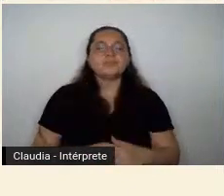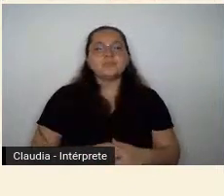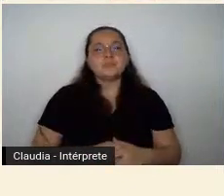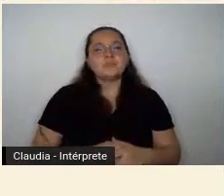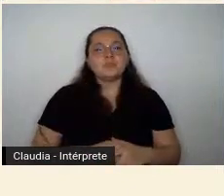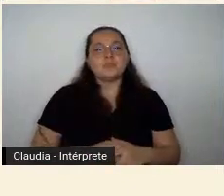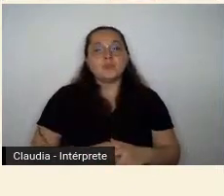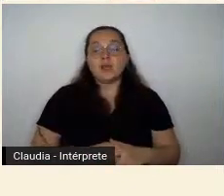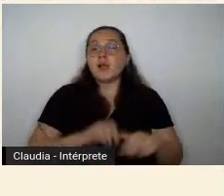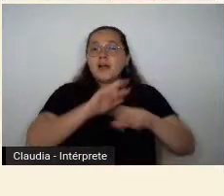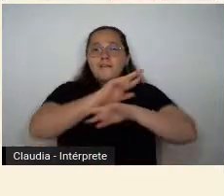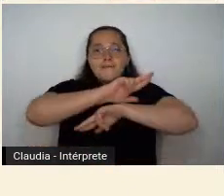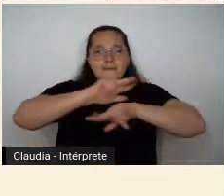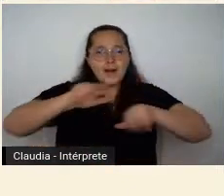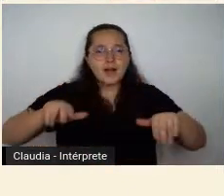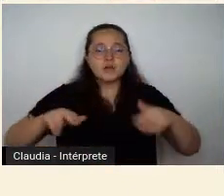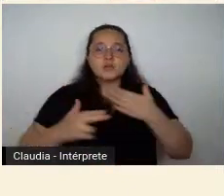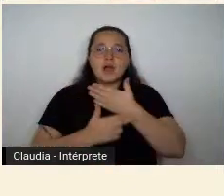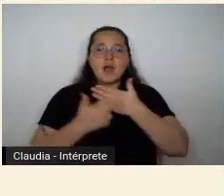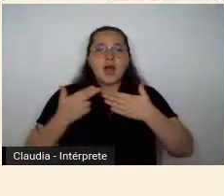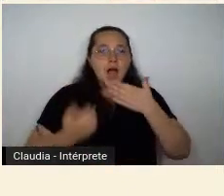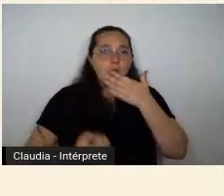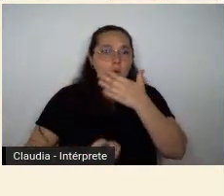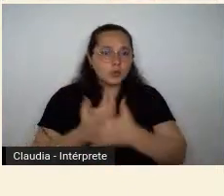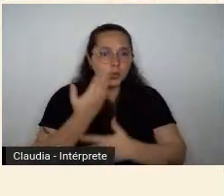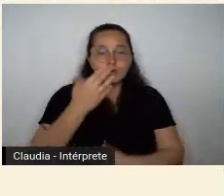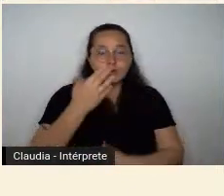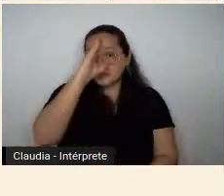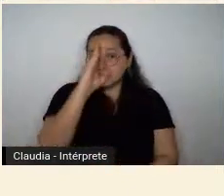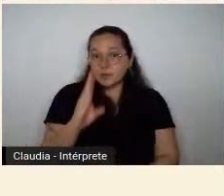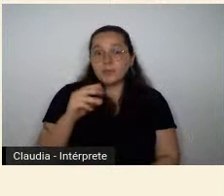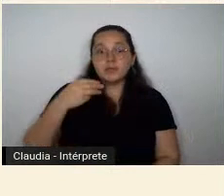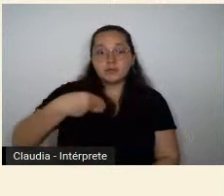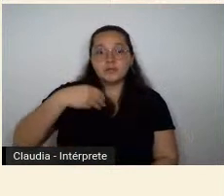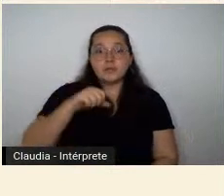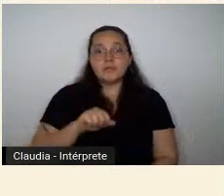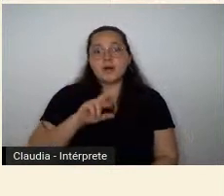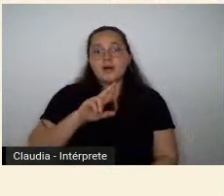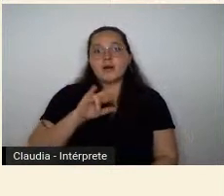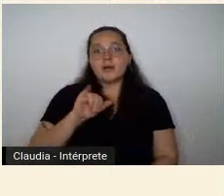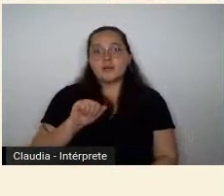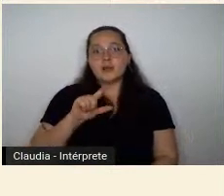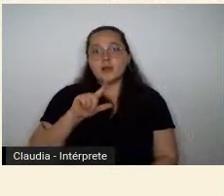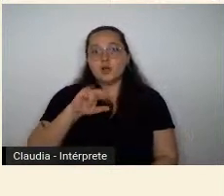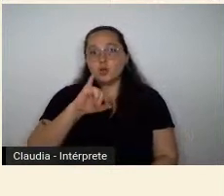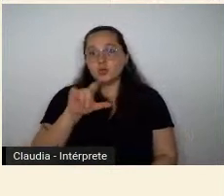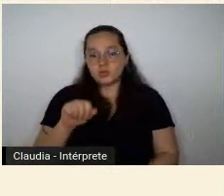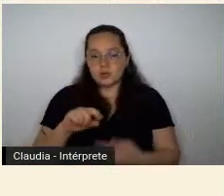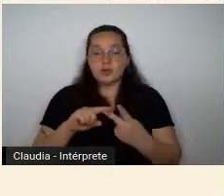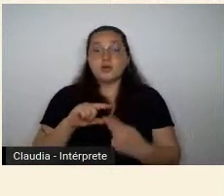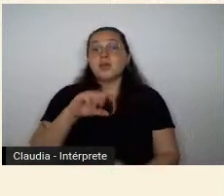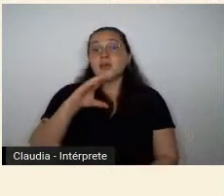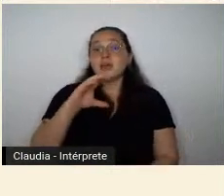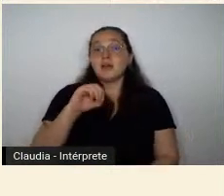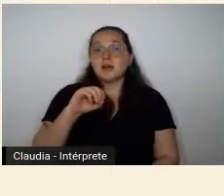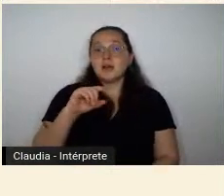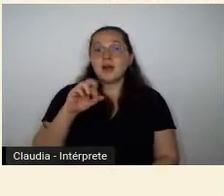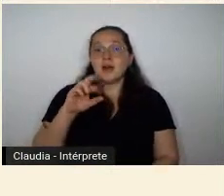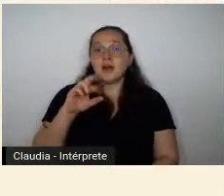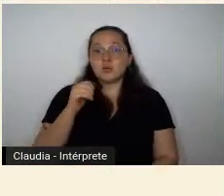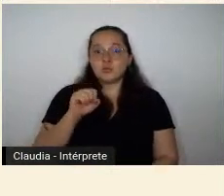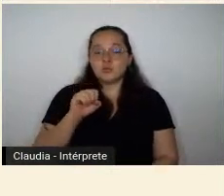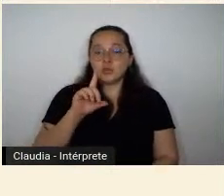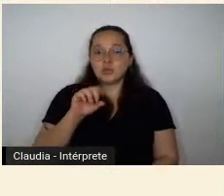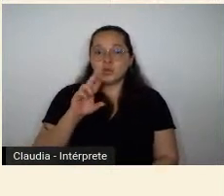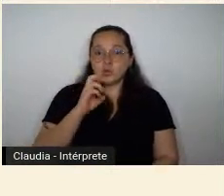Diversos autores, especialmente a professora Maria Lúcia Bueno e o professor José Carlos Duran, já analisaram o quanto,